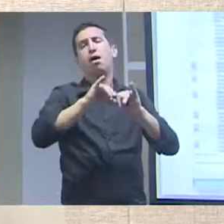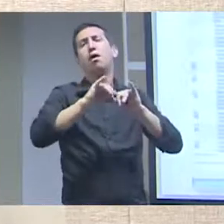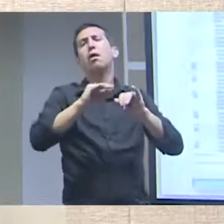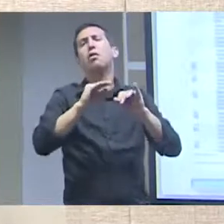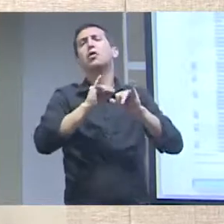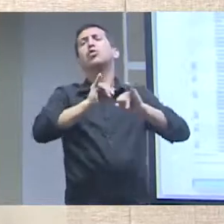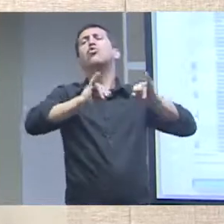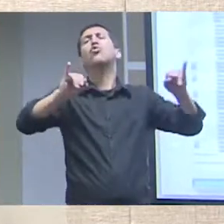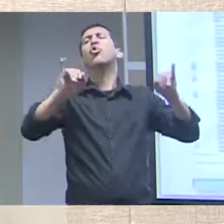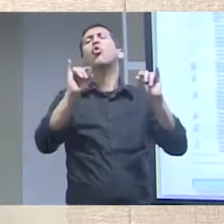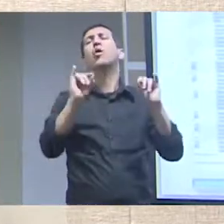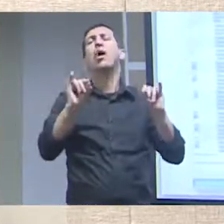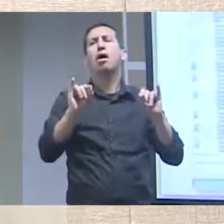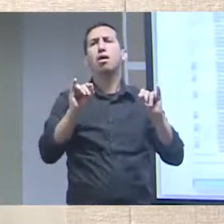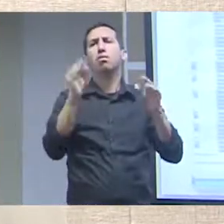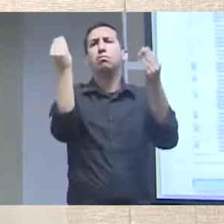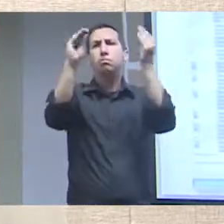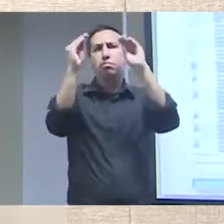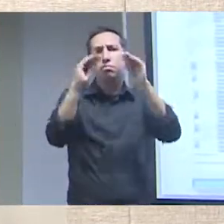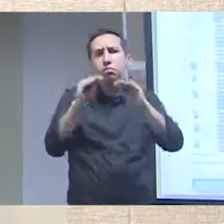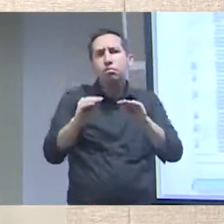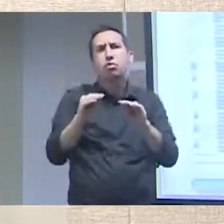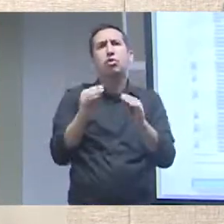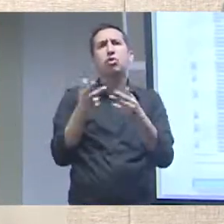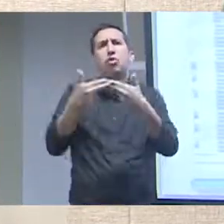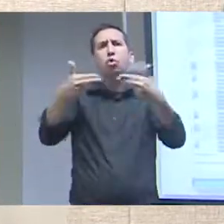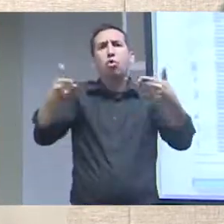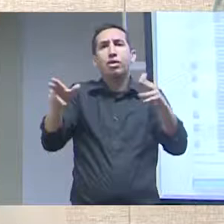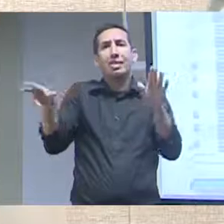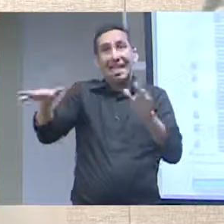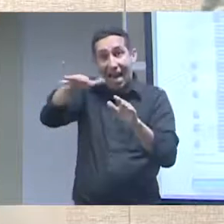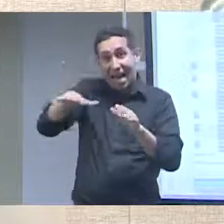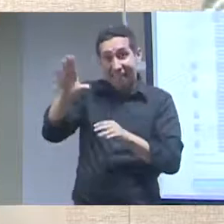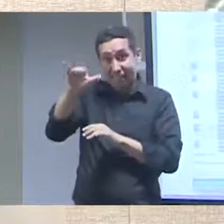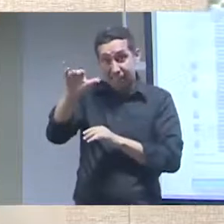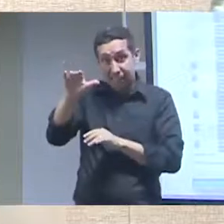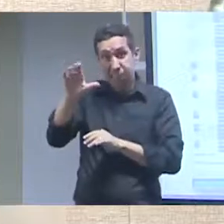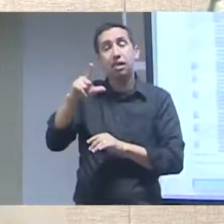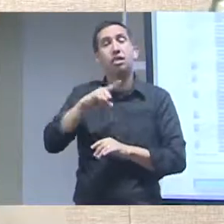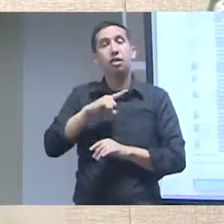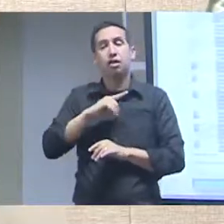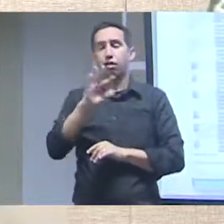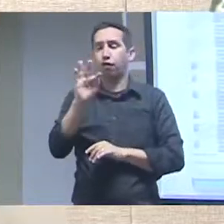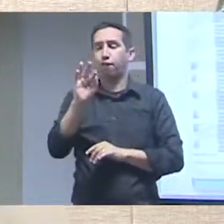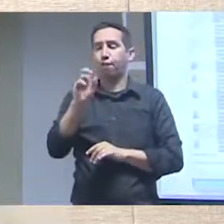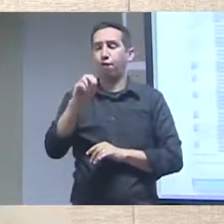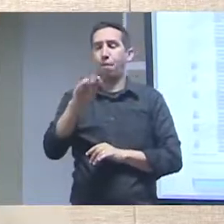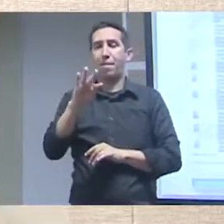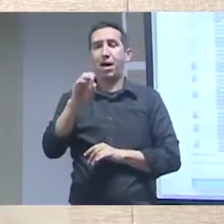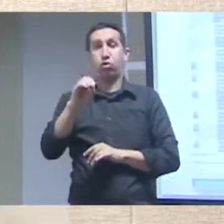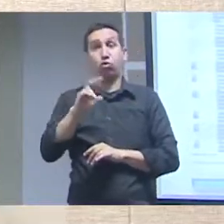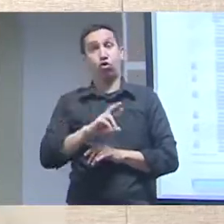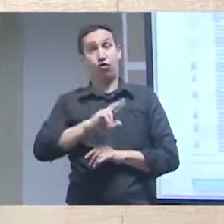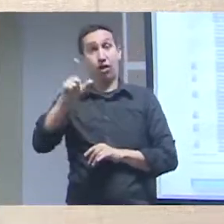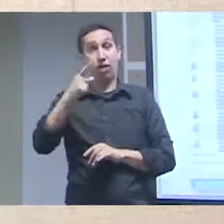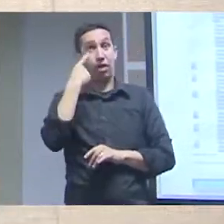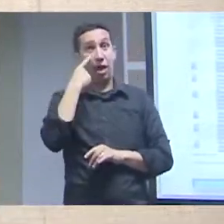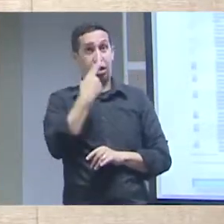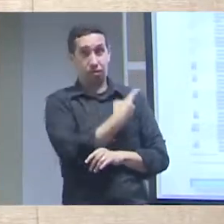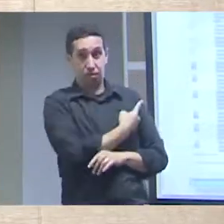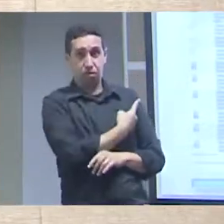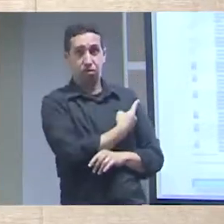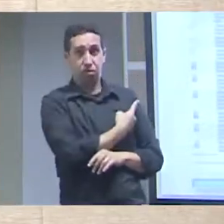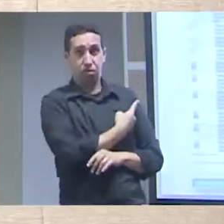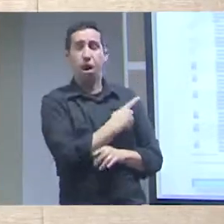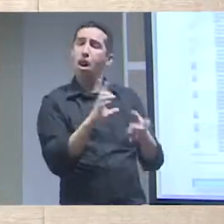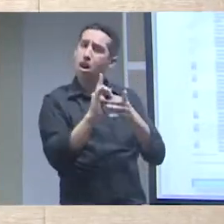dados de biodiversidade porque ela foi desenvolvida pelo Dibif que é o repositório global de dados de biodiversidade e